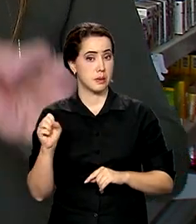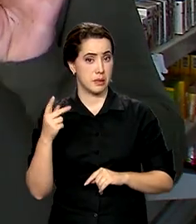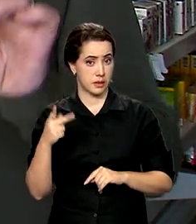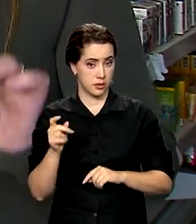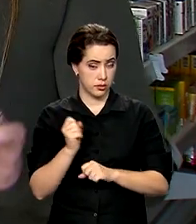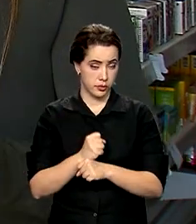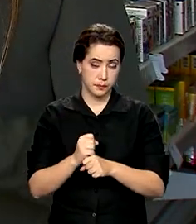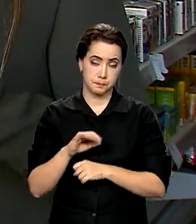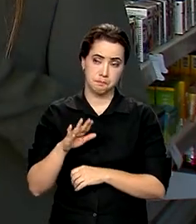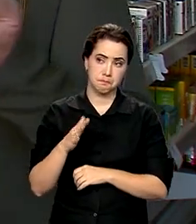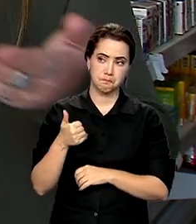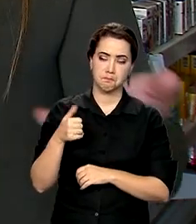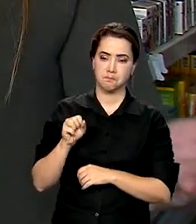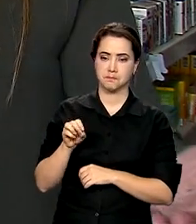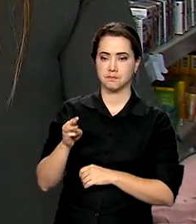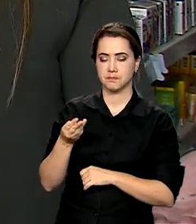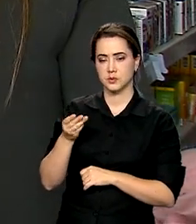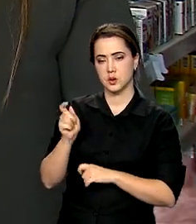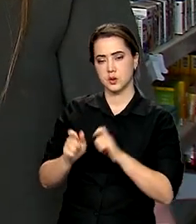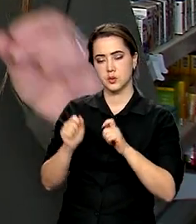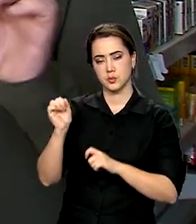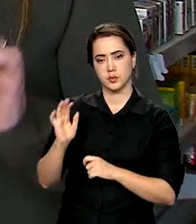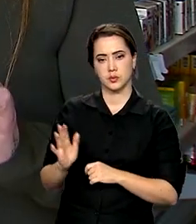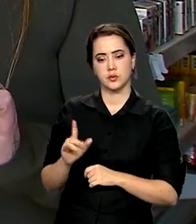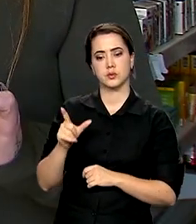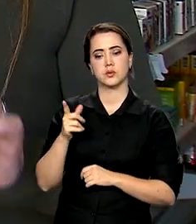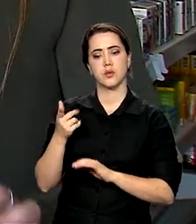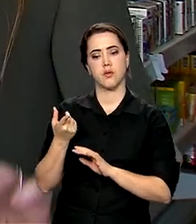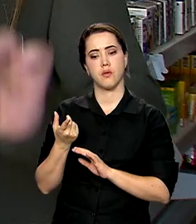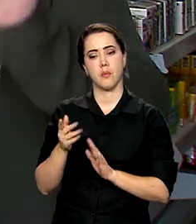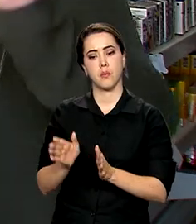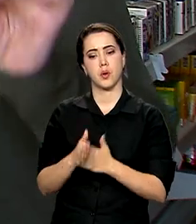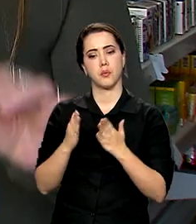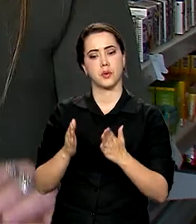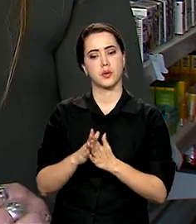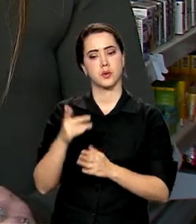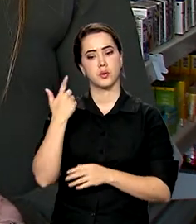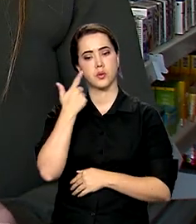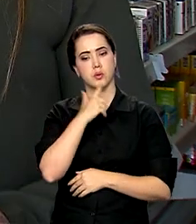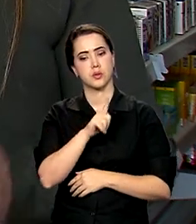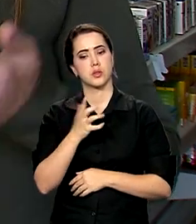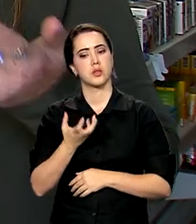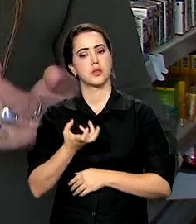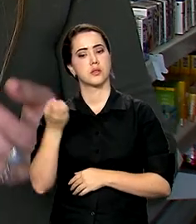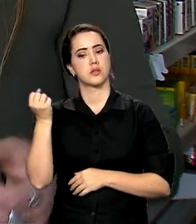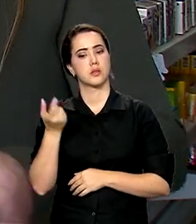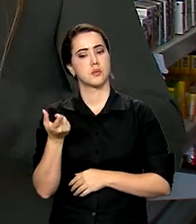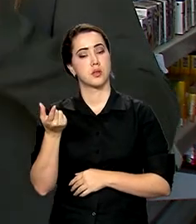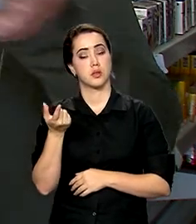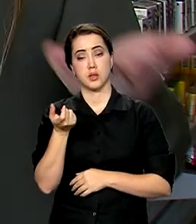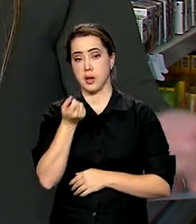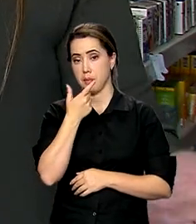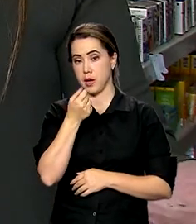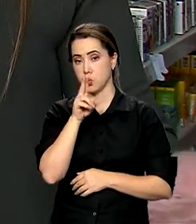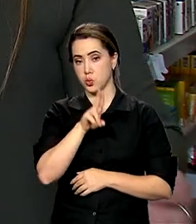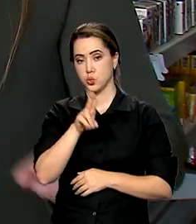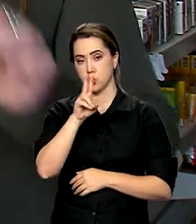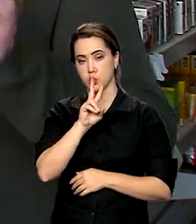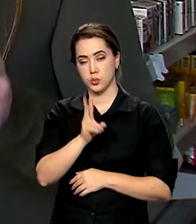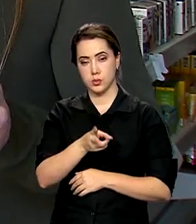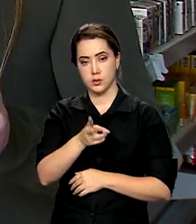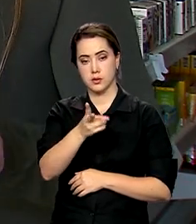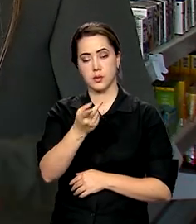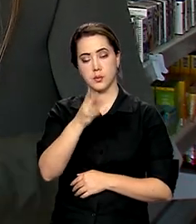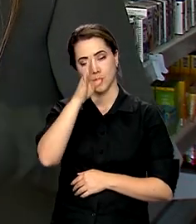ano, cerca de 18 milhões de brasileiros de baixa renda conseguiram receber remédios de uso contínuo